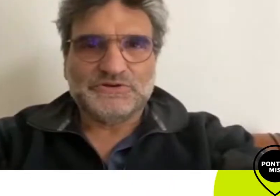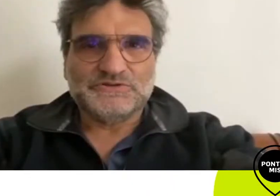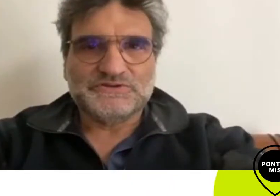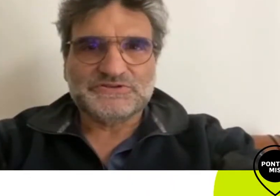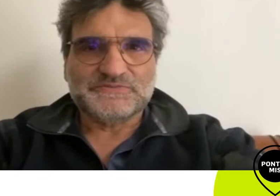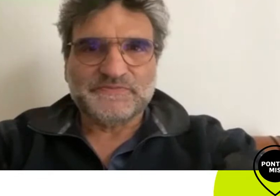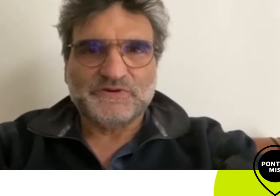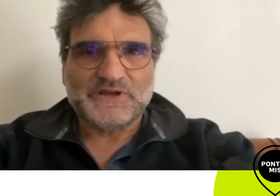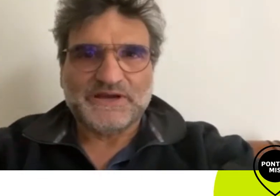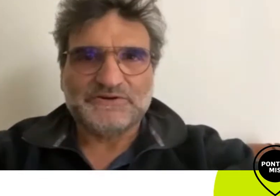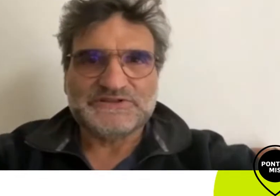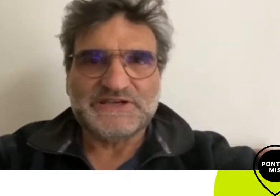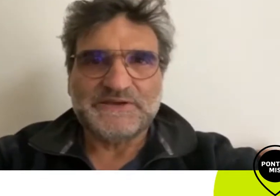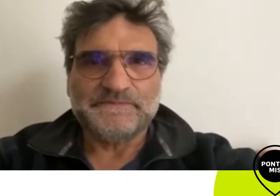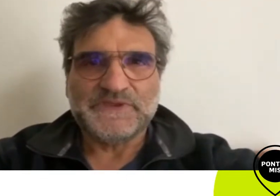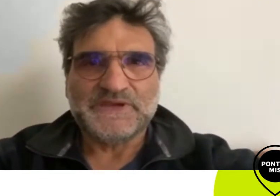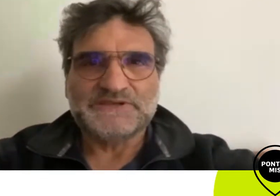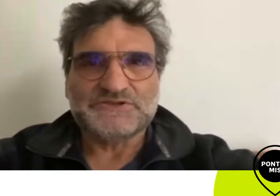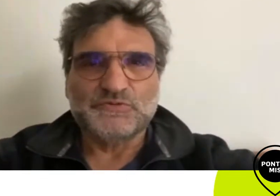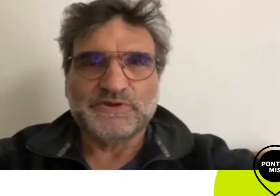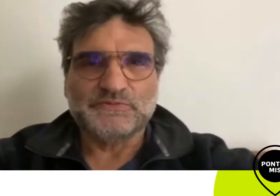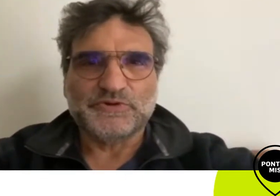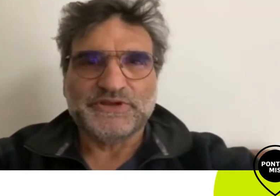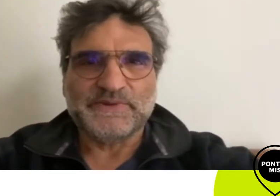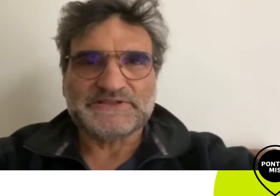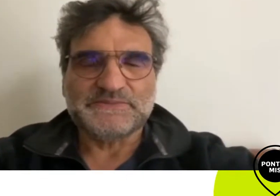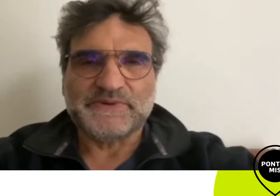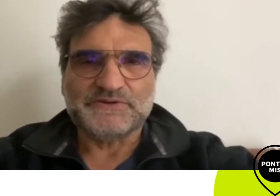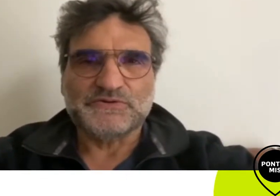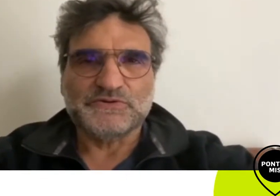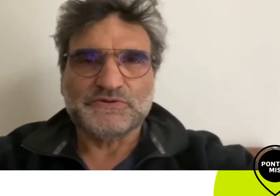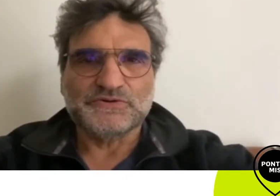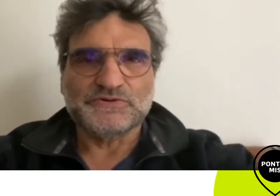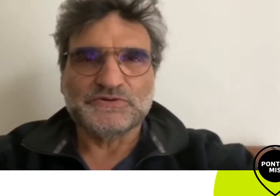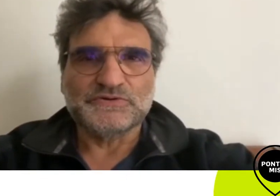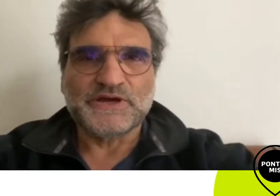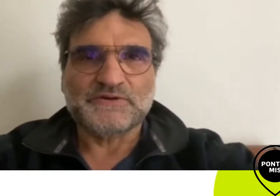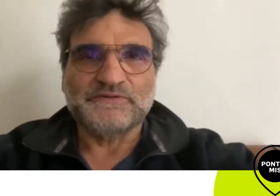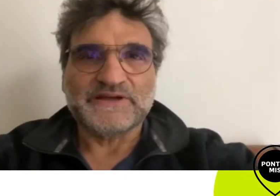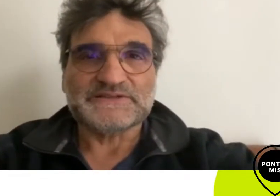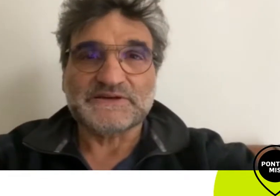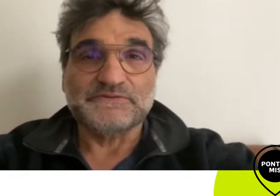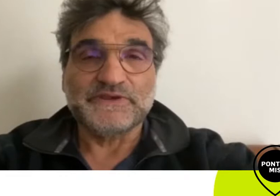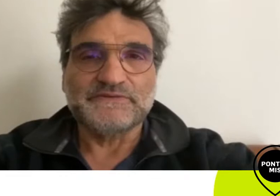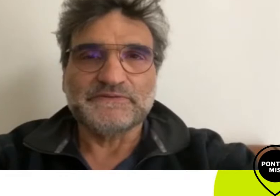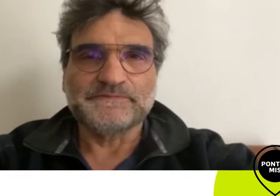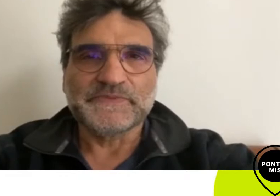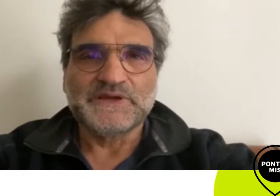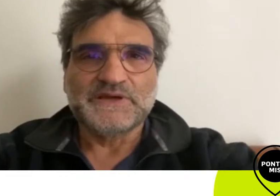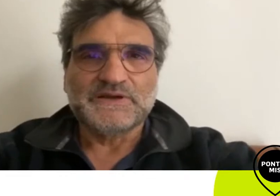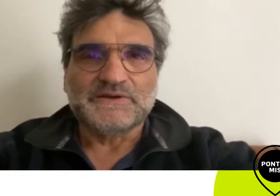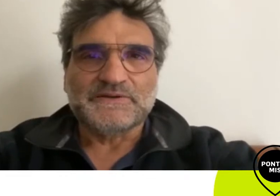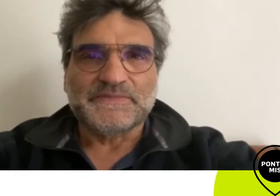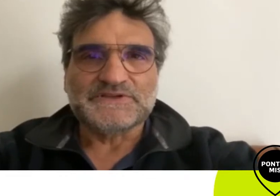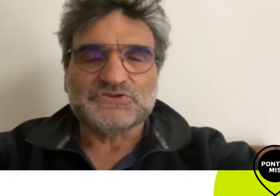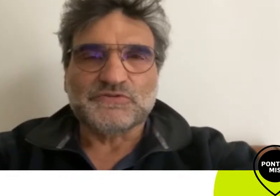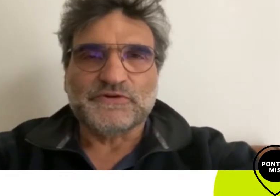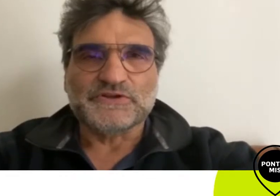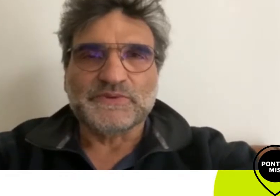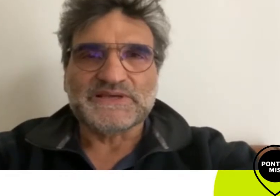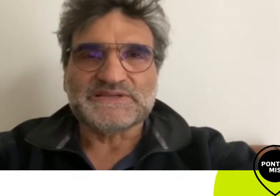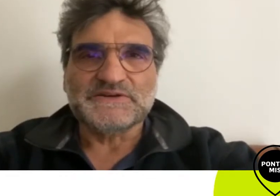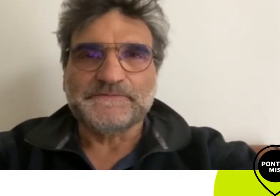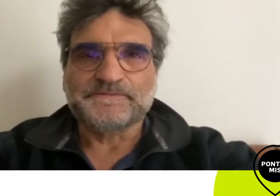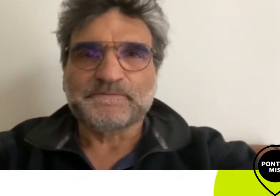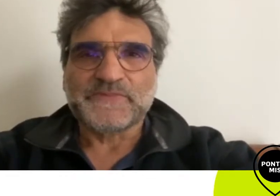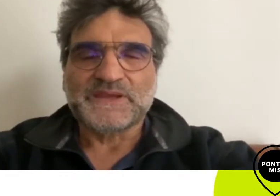a gente vamos ver antes eu falo desculpa não poder participar da conversa ao vivo mas estou